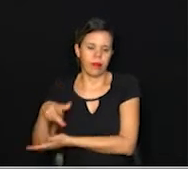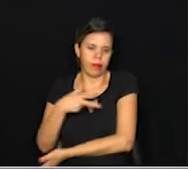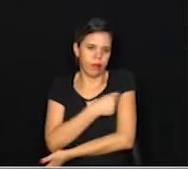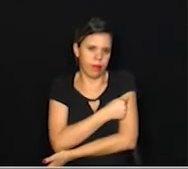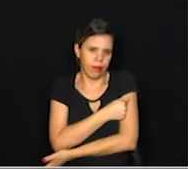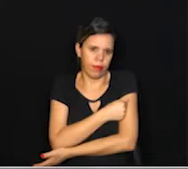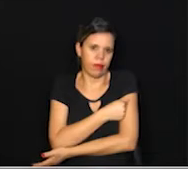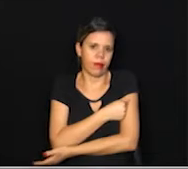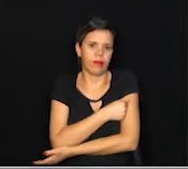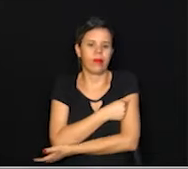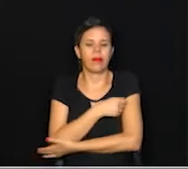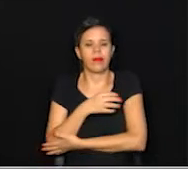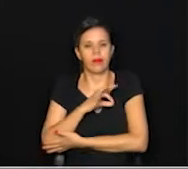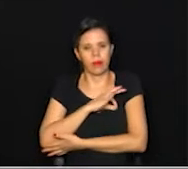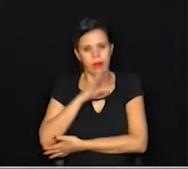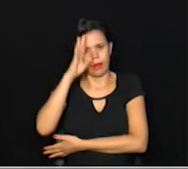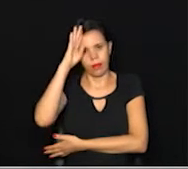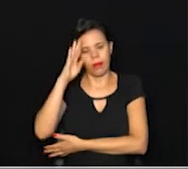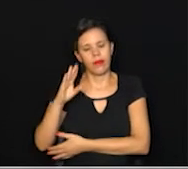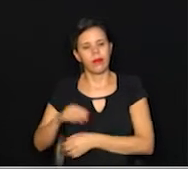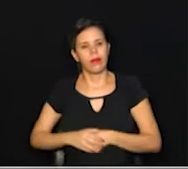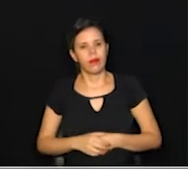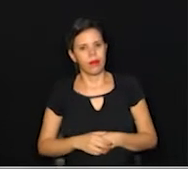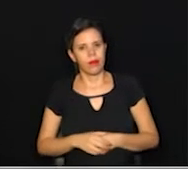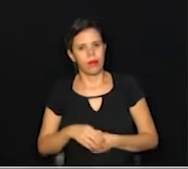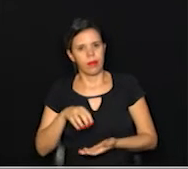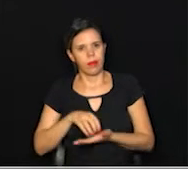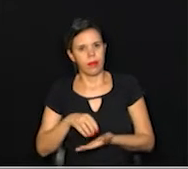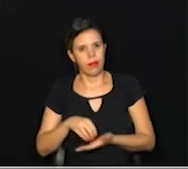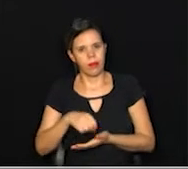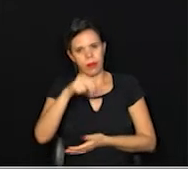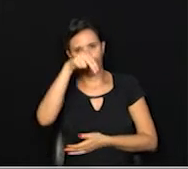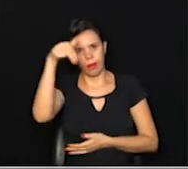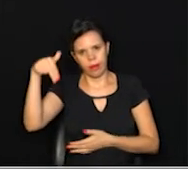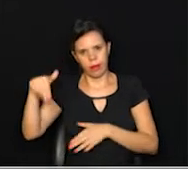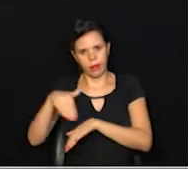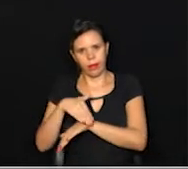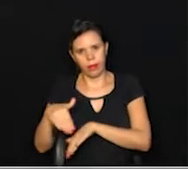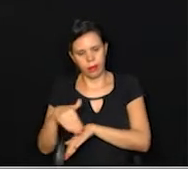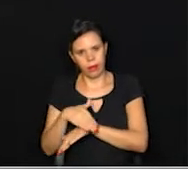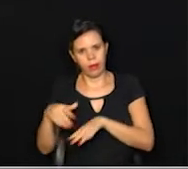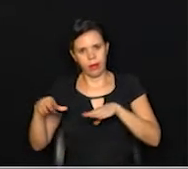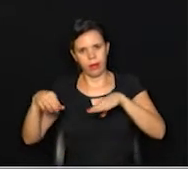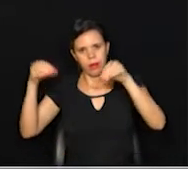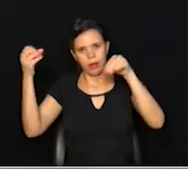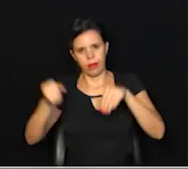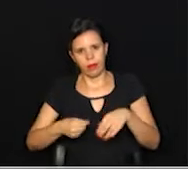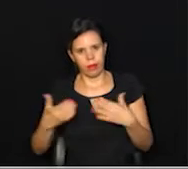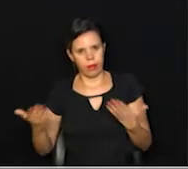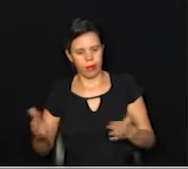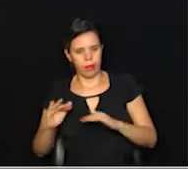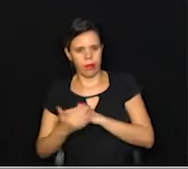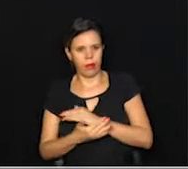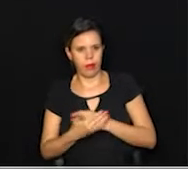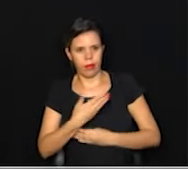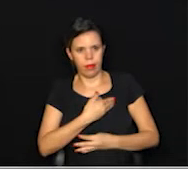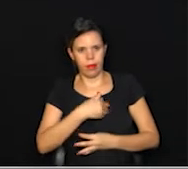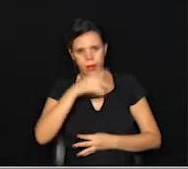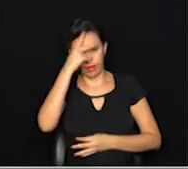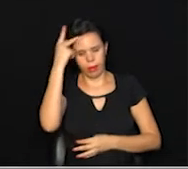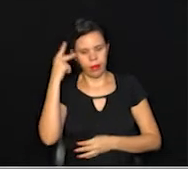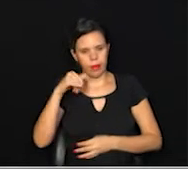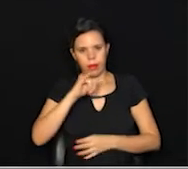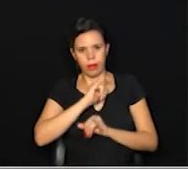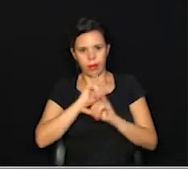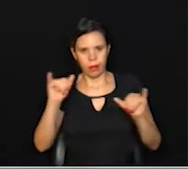Militar no Jardim Chapadão e o Centro de Imunização Noroeste, que fica na Vila Castelo Branco. As autoridades lembram